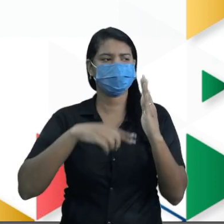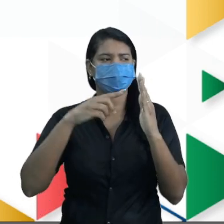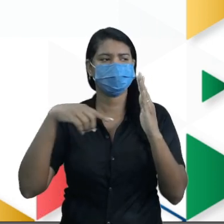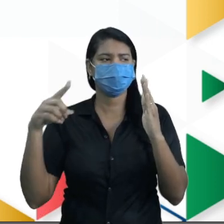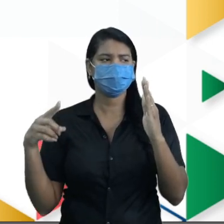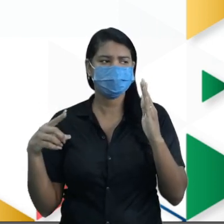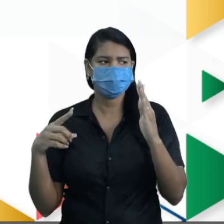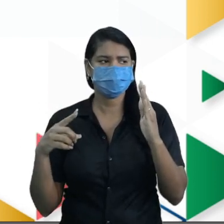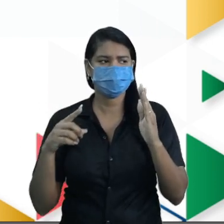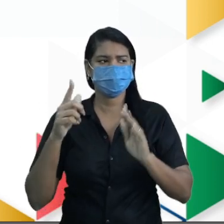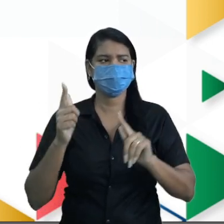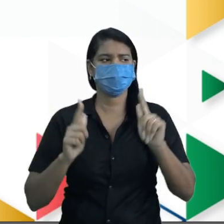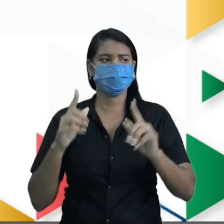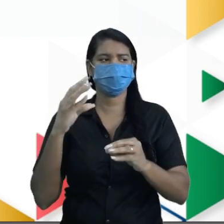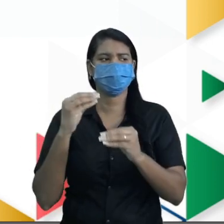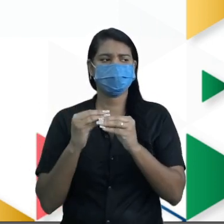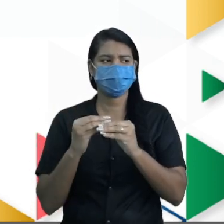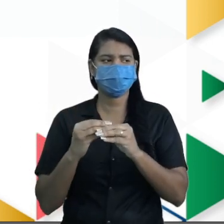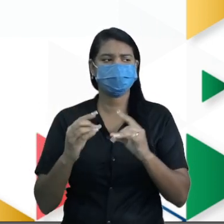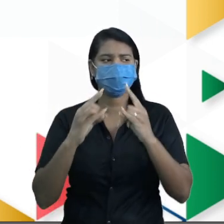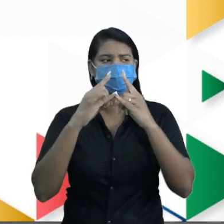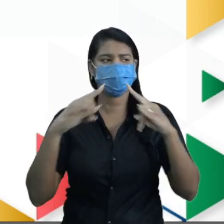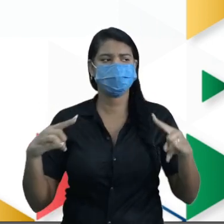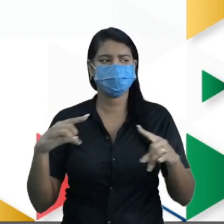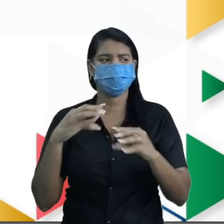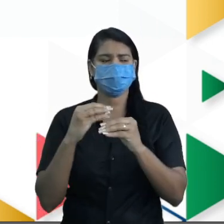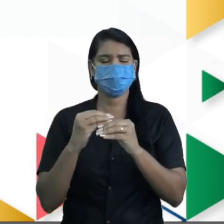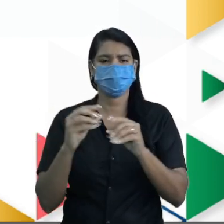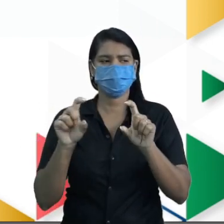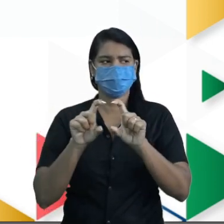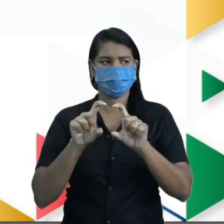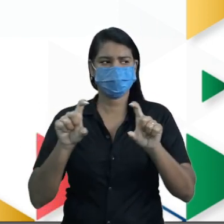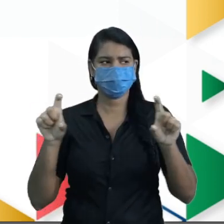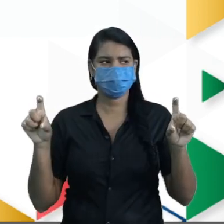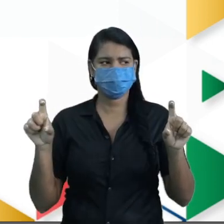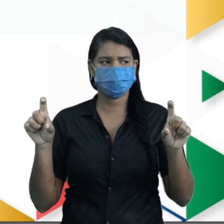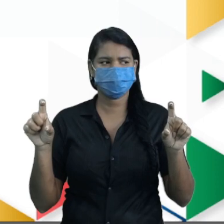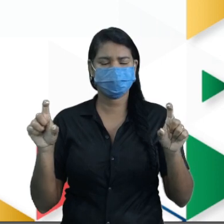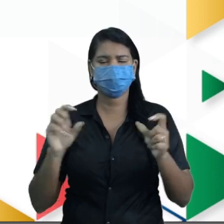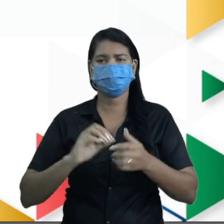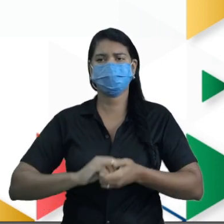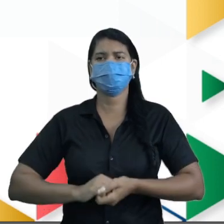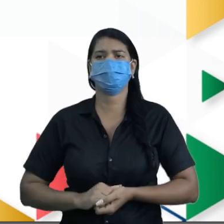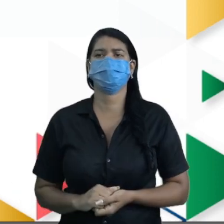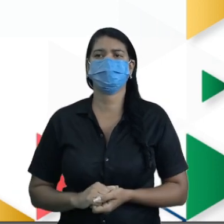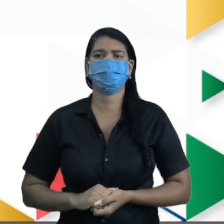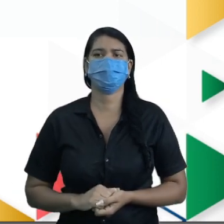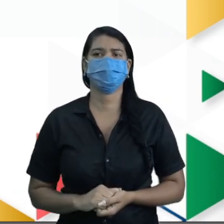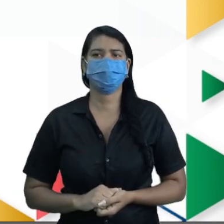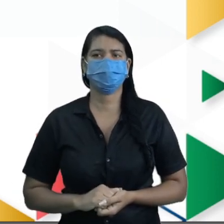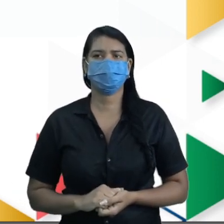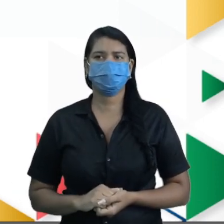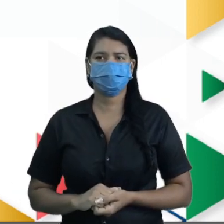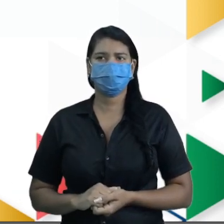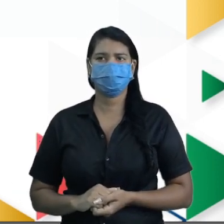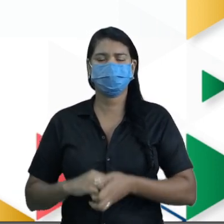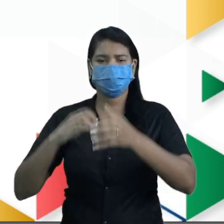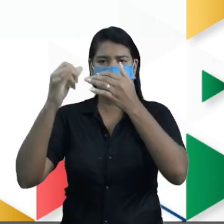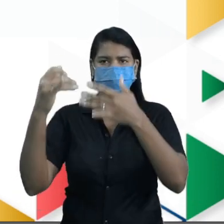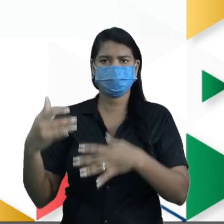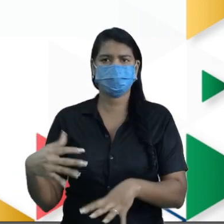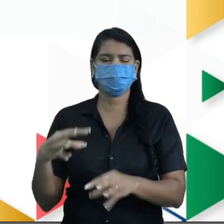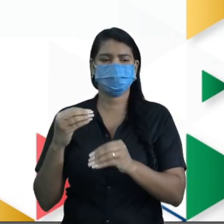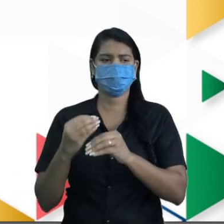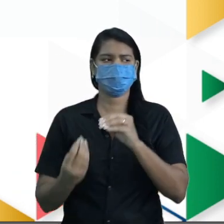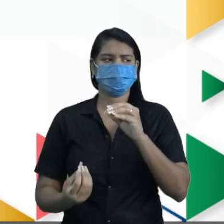entidade, essa instituição. E o título dele, que é o Comércio Bilateral, onde vai falar sobre o